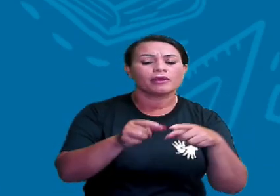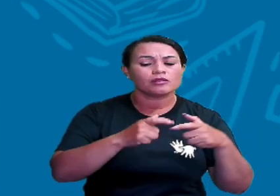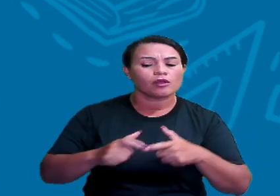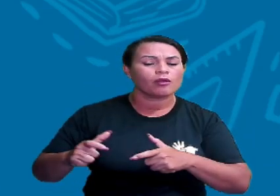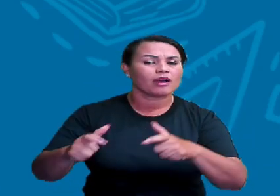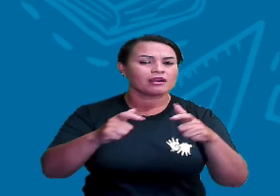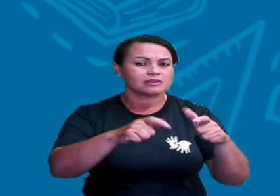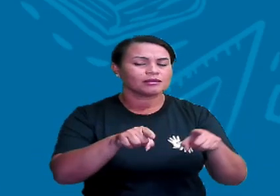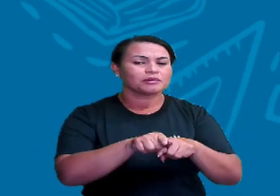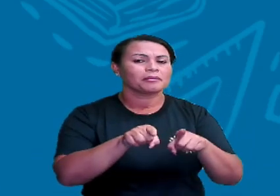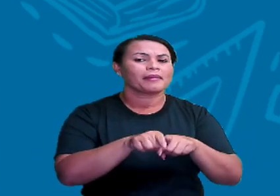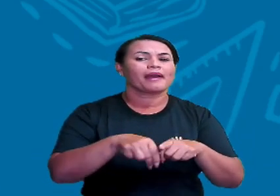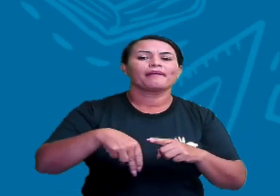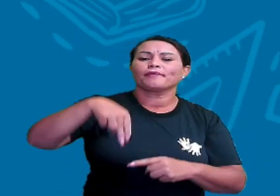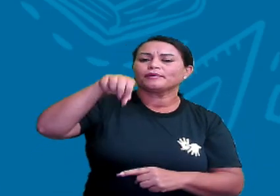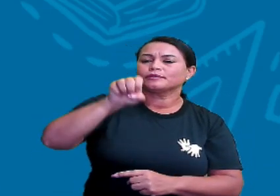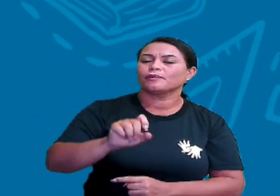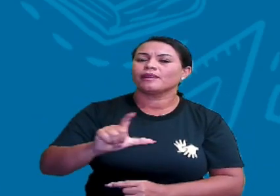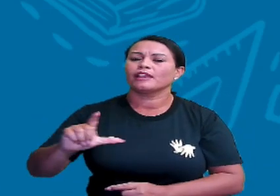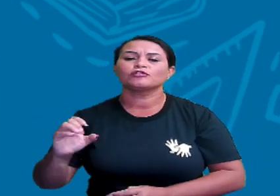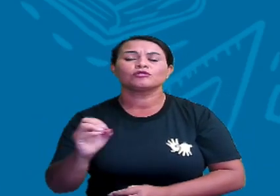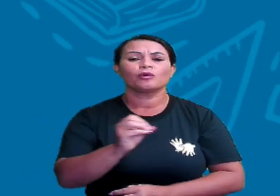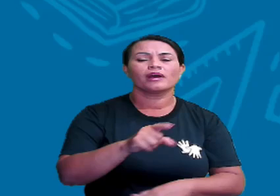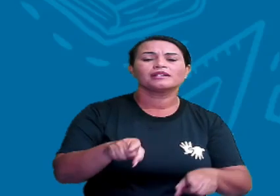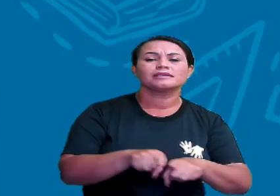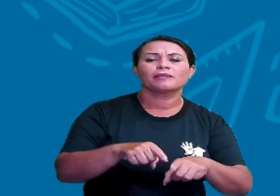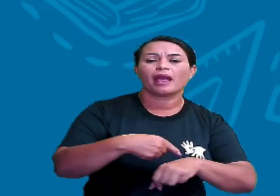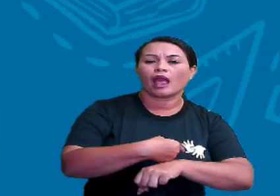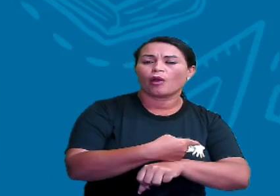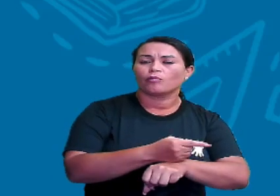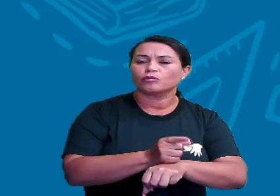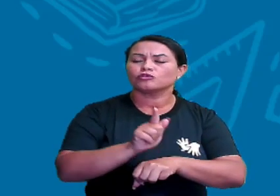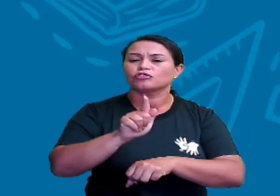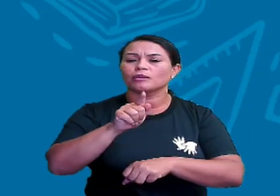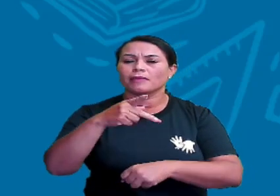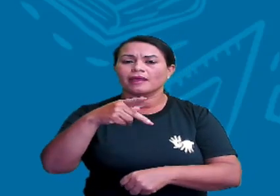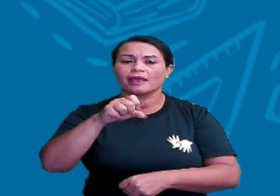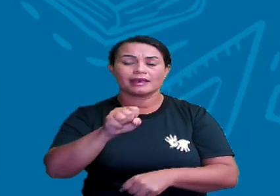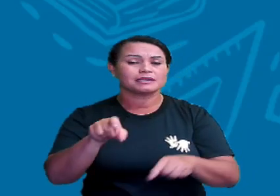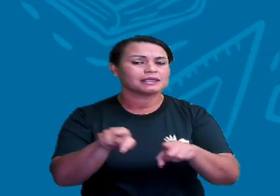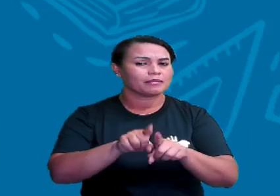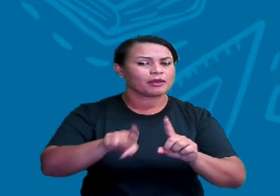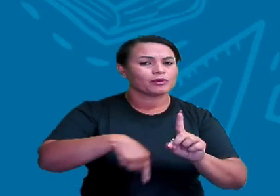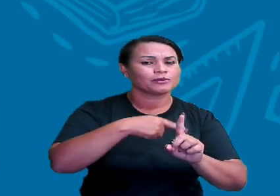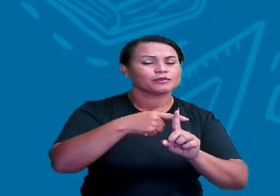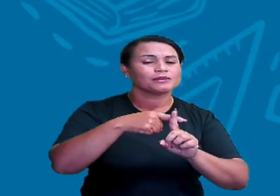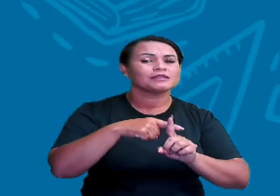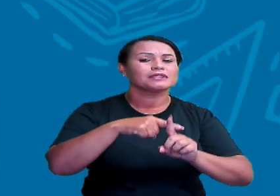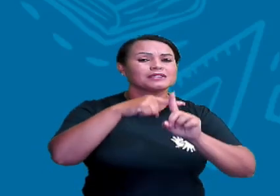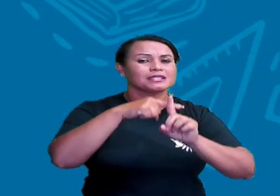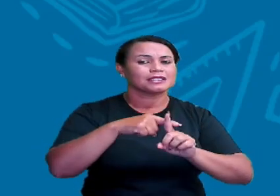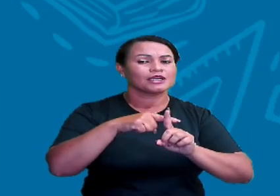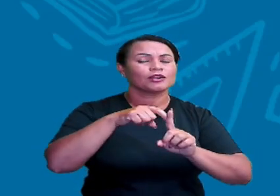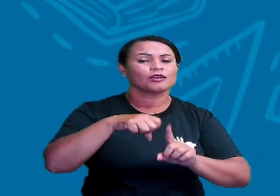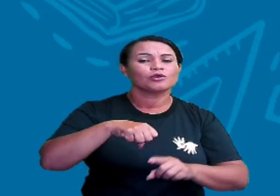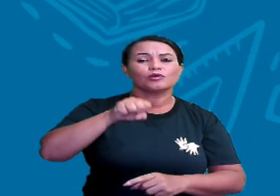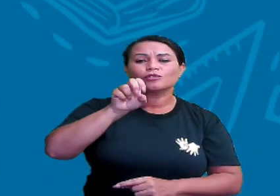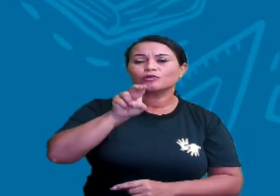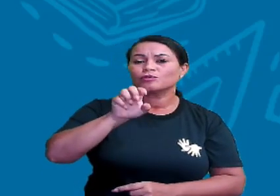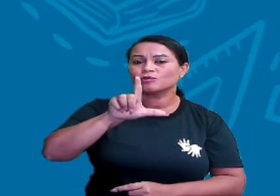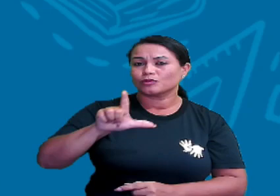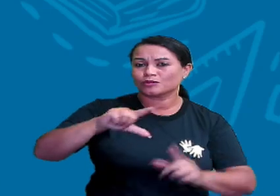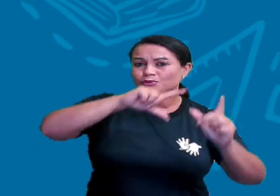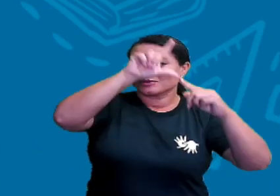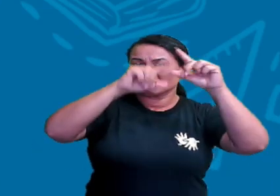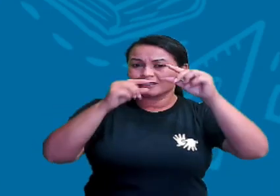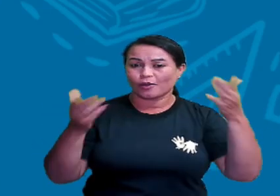Nós vimos a rosa dos ventos, nós vimos a bússola, GPS, o cruzeiro do sul. Tá bom? Então, essa foi a